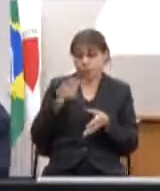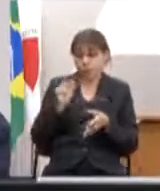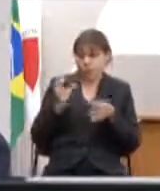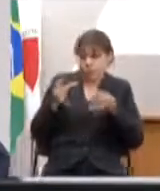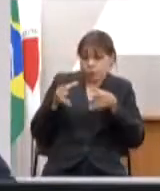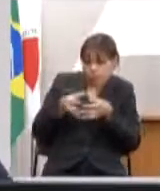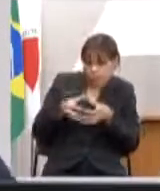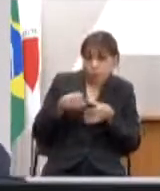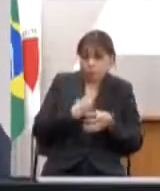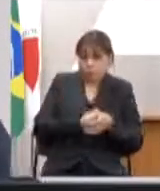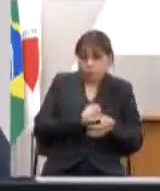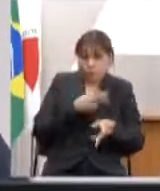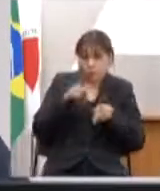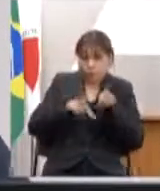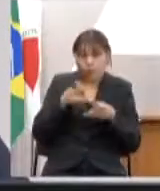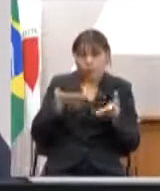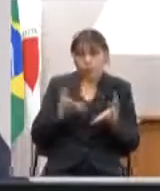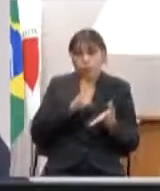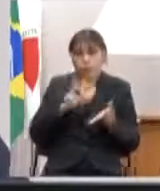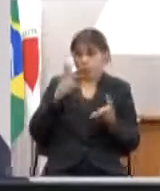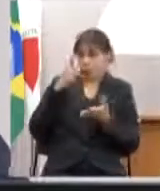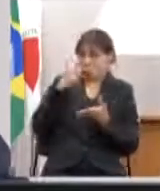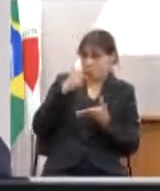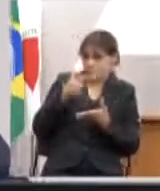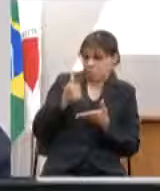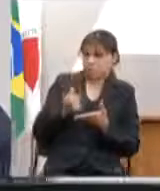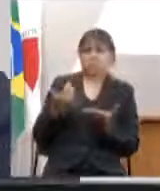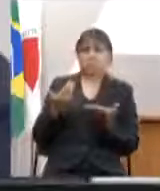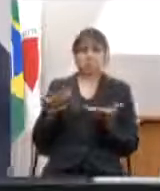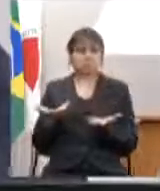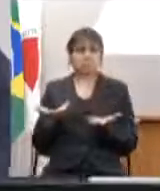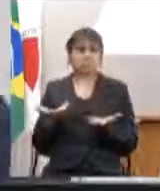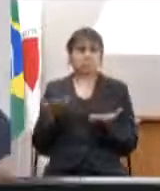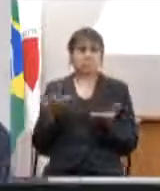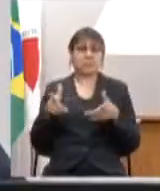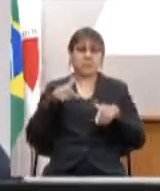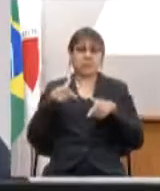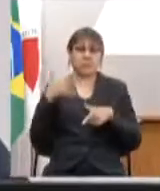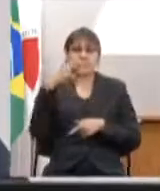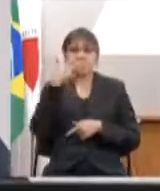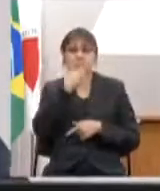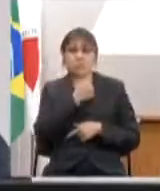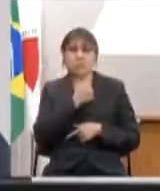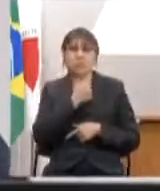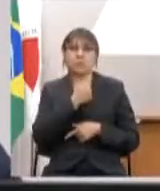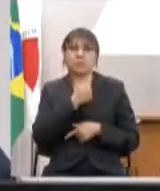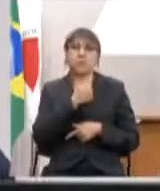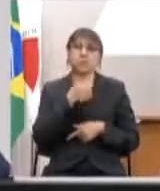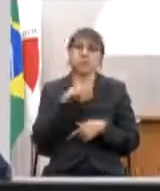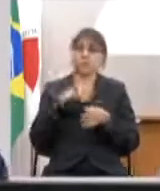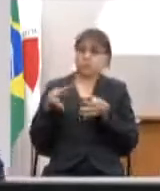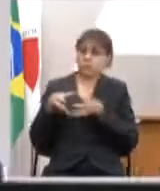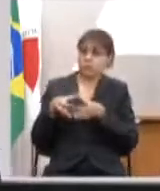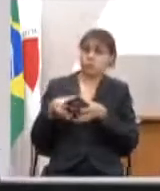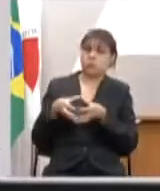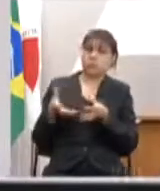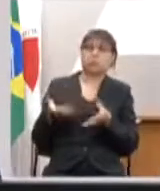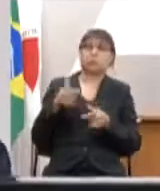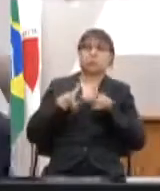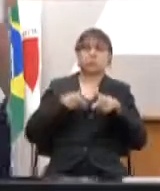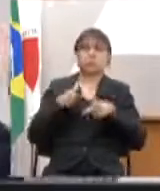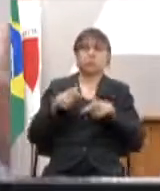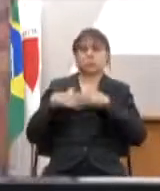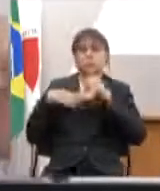participação popular um nome lindo maravilhoso faz um trabalho maravilhoso os consultores a gente vê os